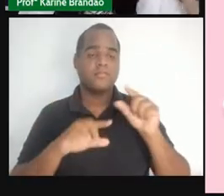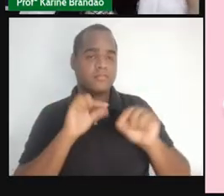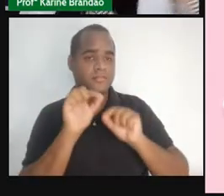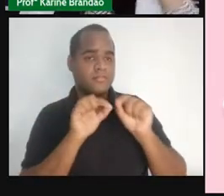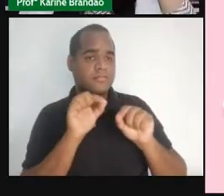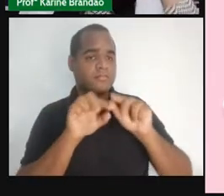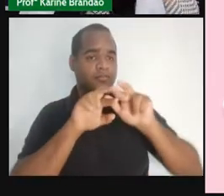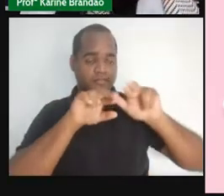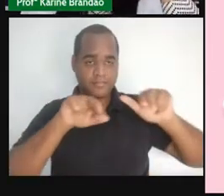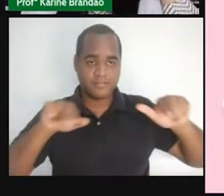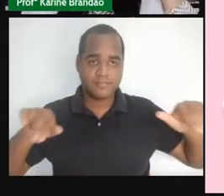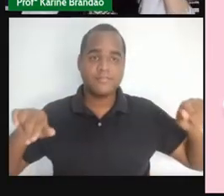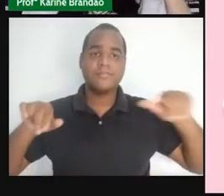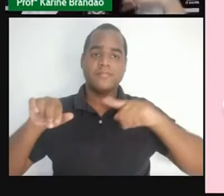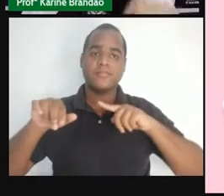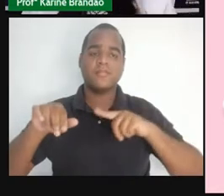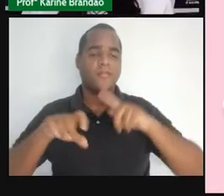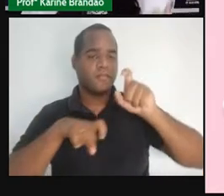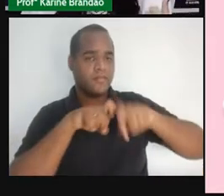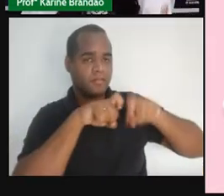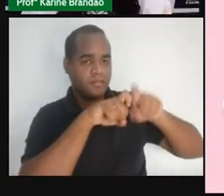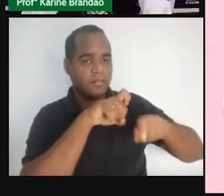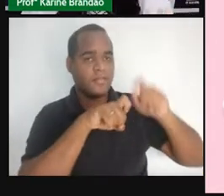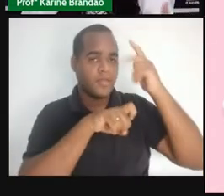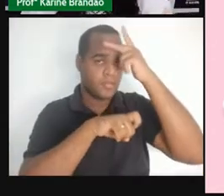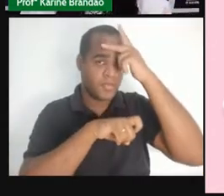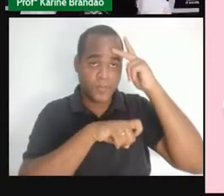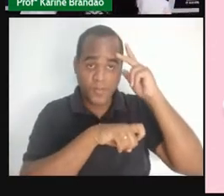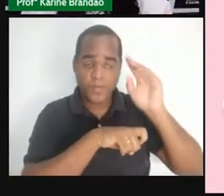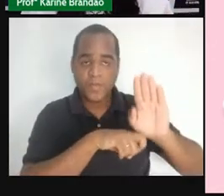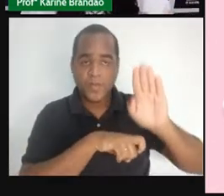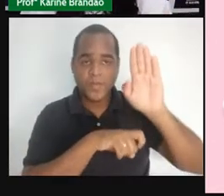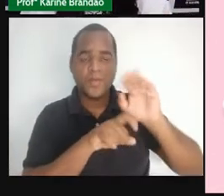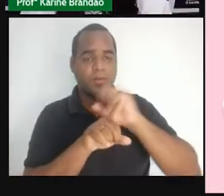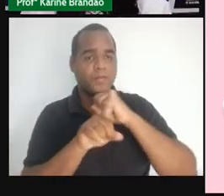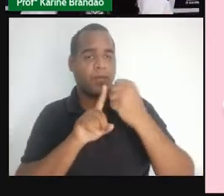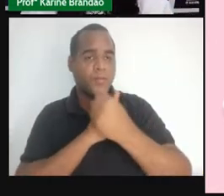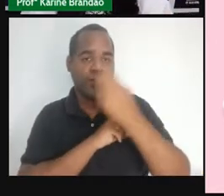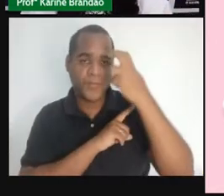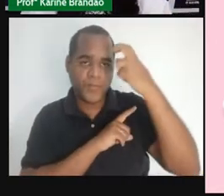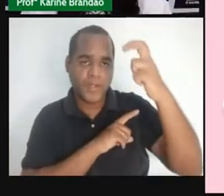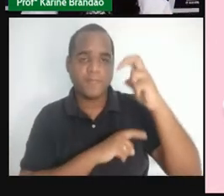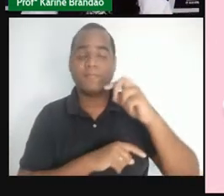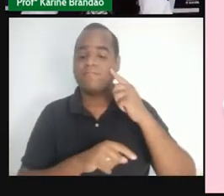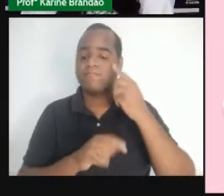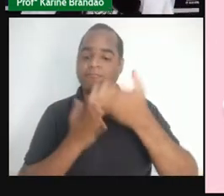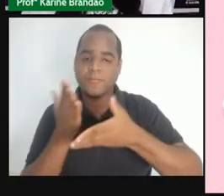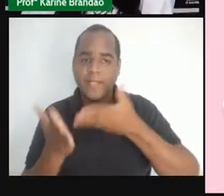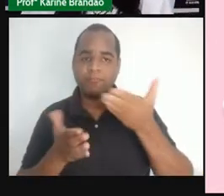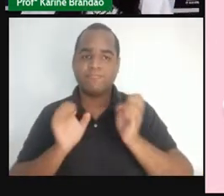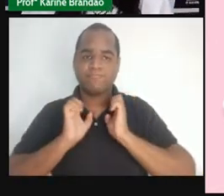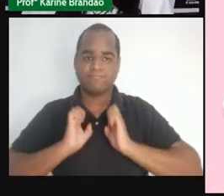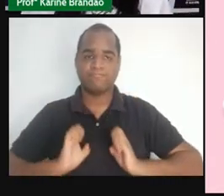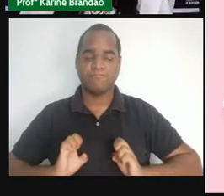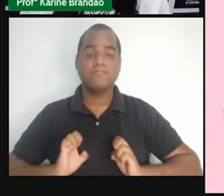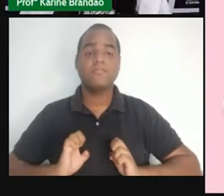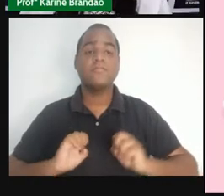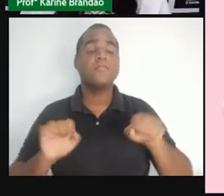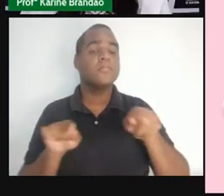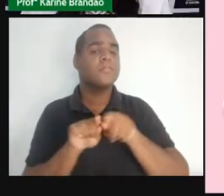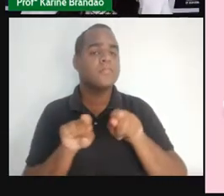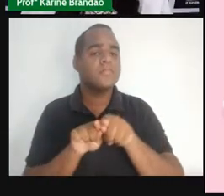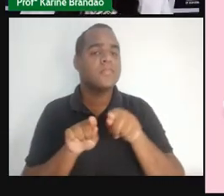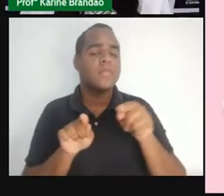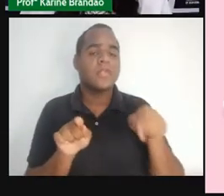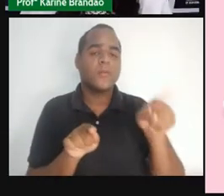múltiplas dimensões da sexualidade humana, biológica, sociocultural, afetiva e ética, e a necessidade de